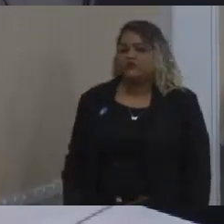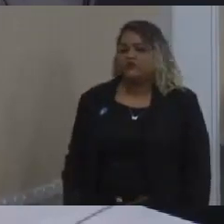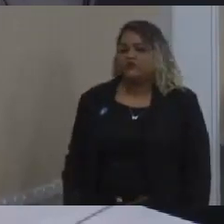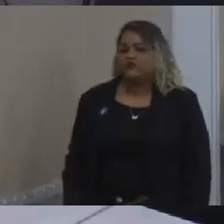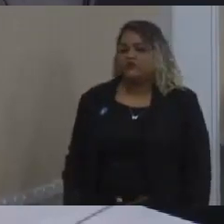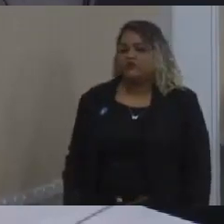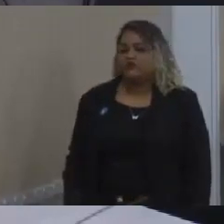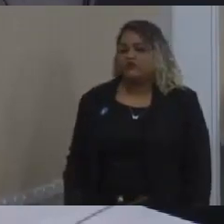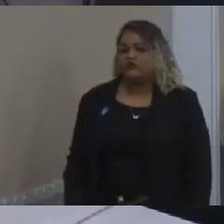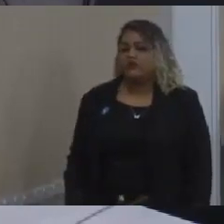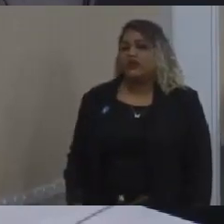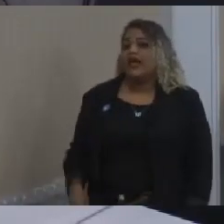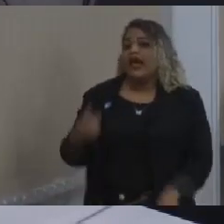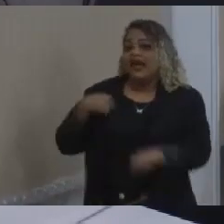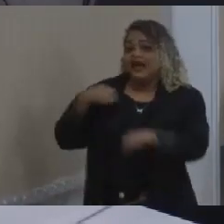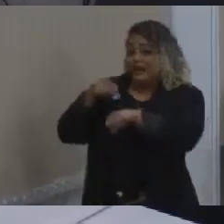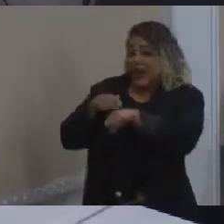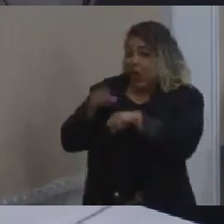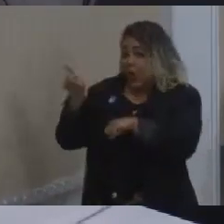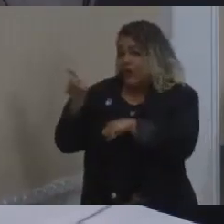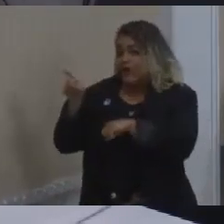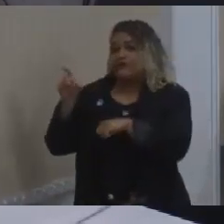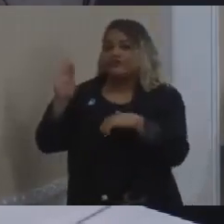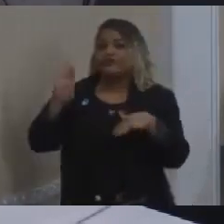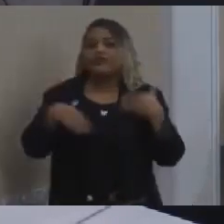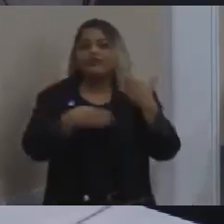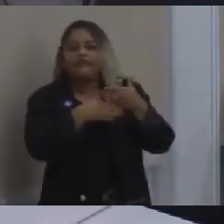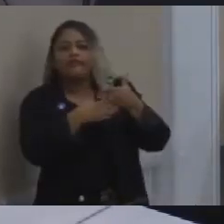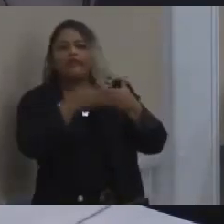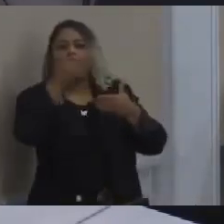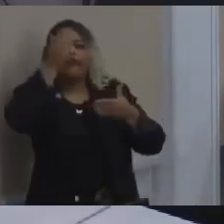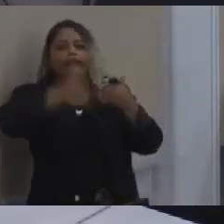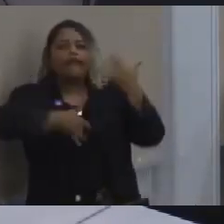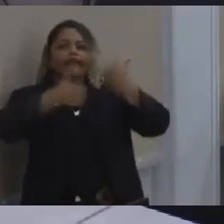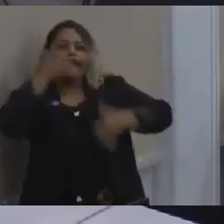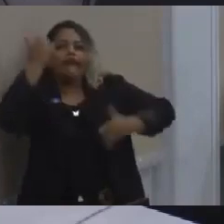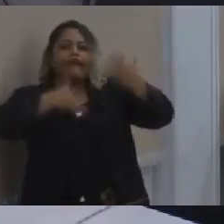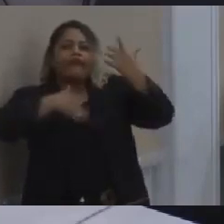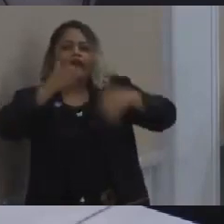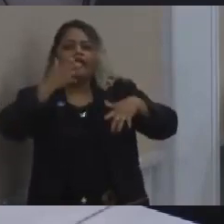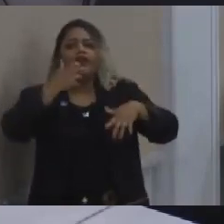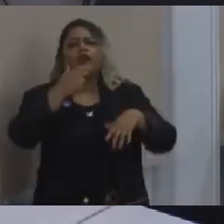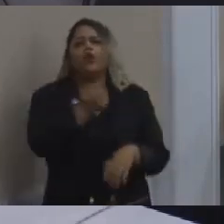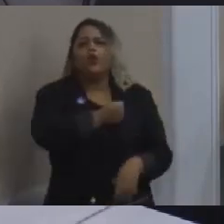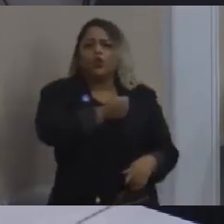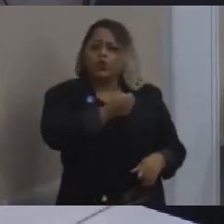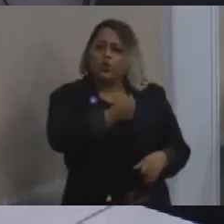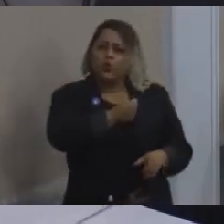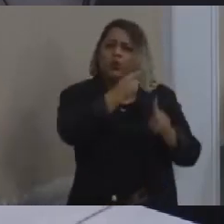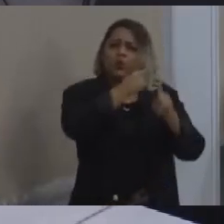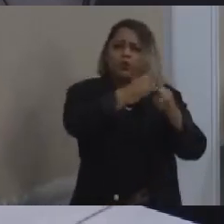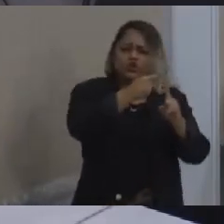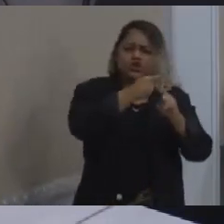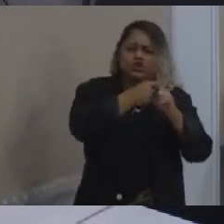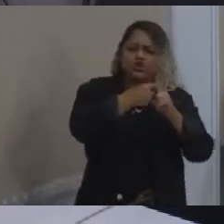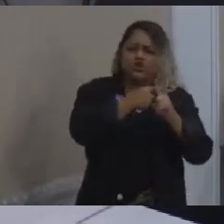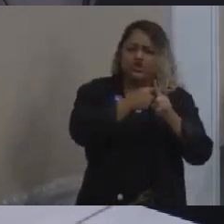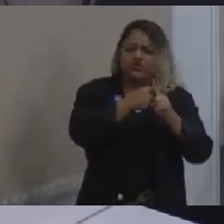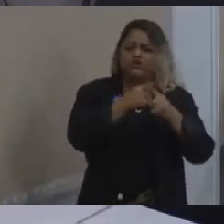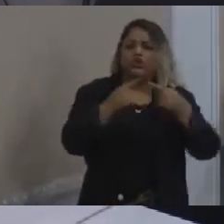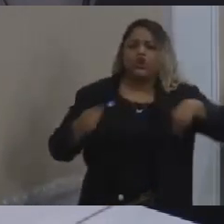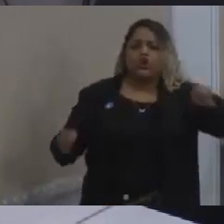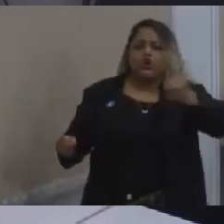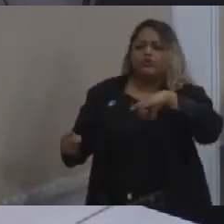E aí, na hora que a gente escuta uma apresentação falando que os números são verdes, positivos, a